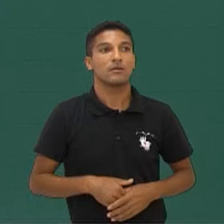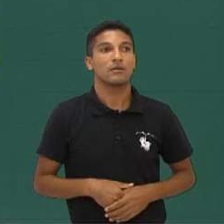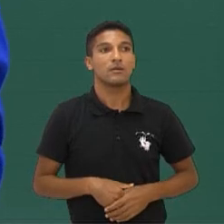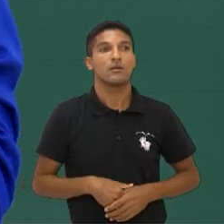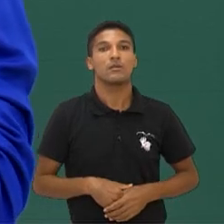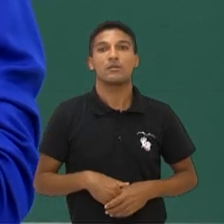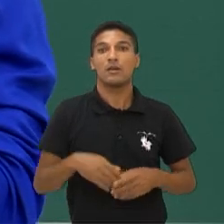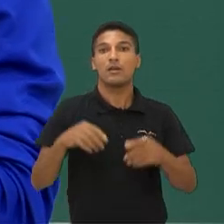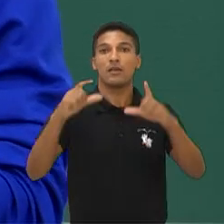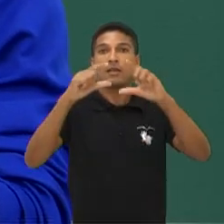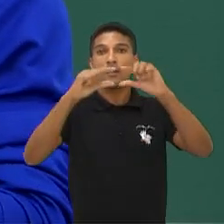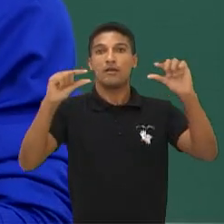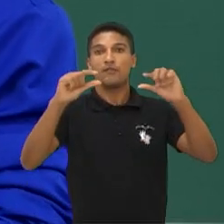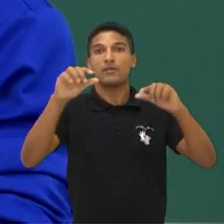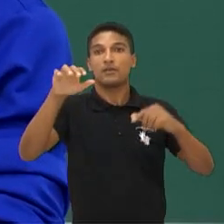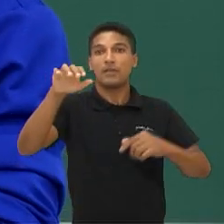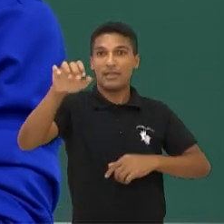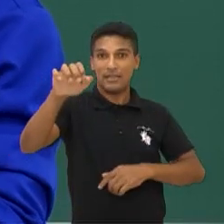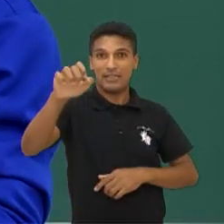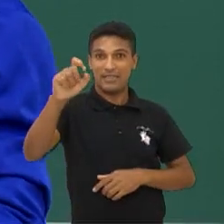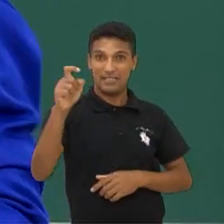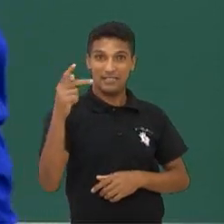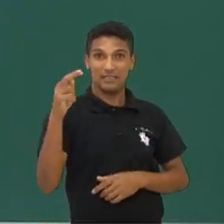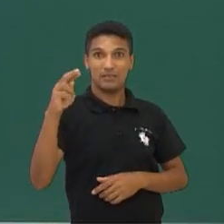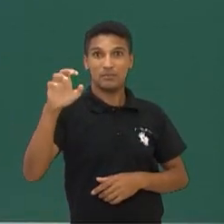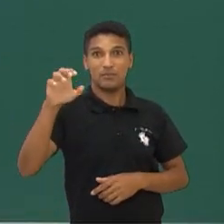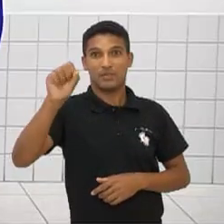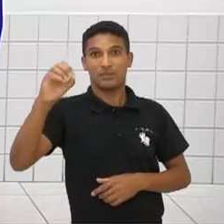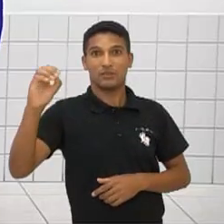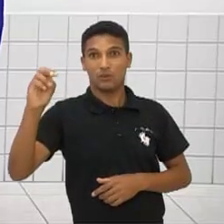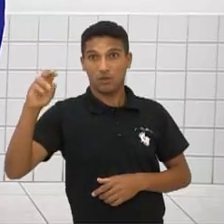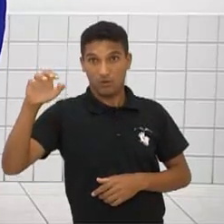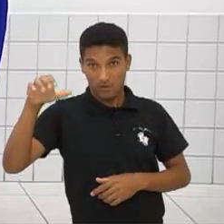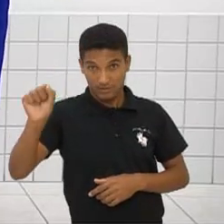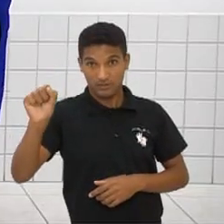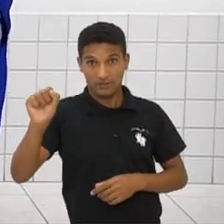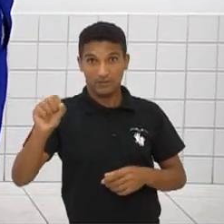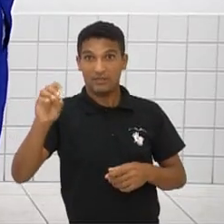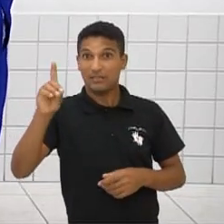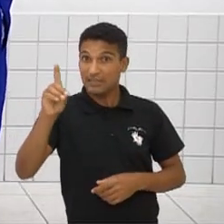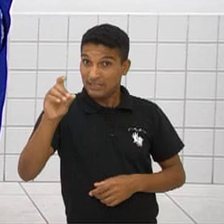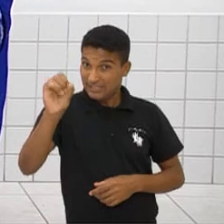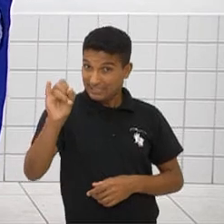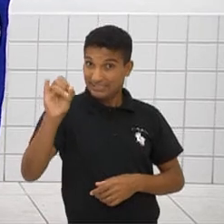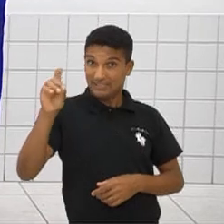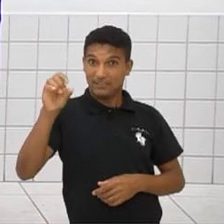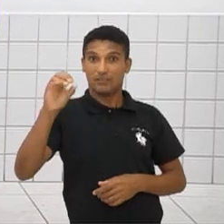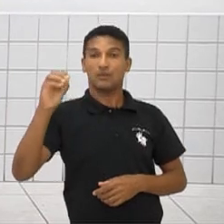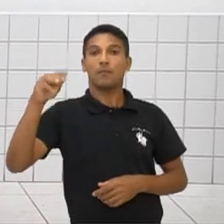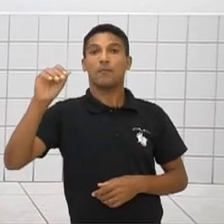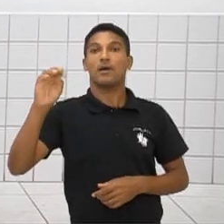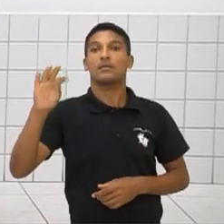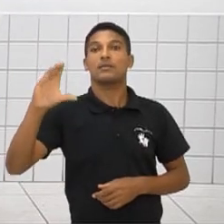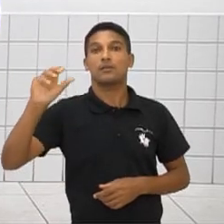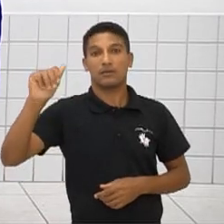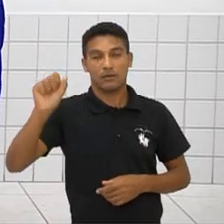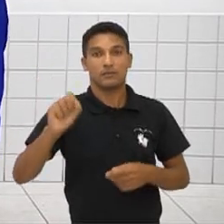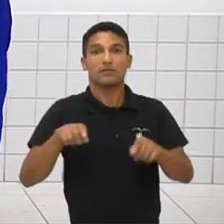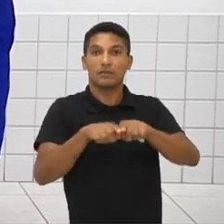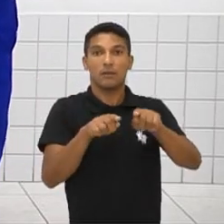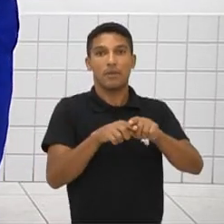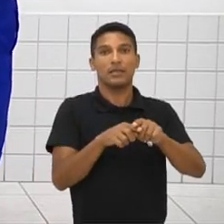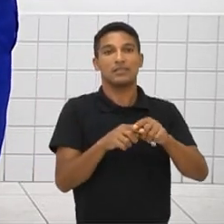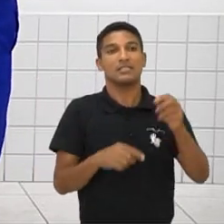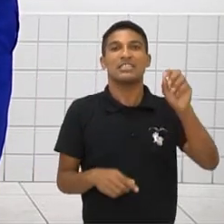Expressões idiomáticas são gírias e gírias? São a mesma coisa? Então, gente, expressões idiomáticas e gírias. Tanto as